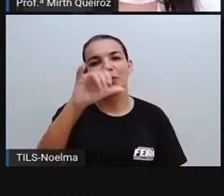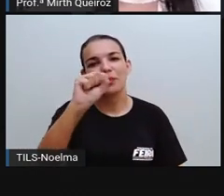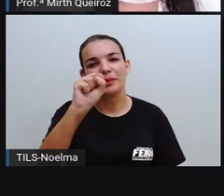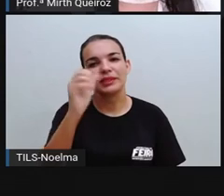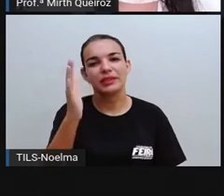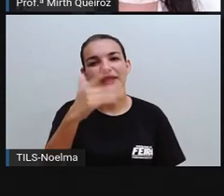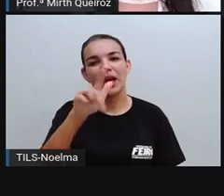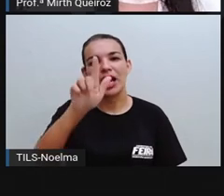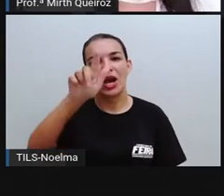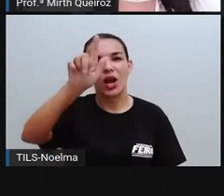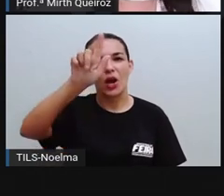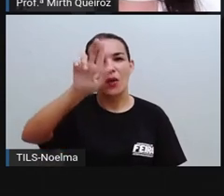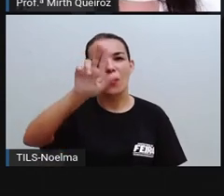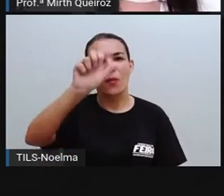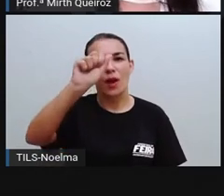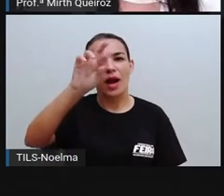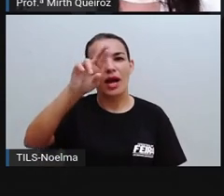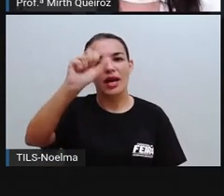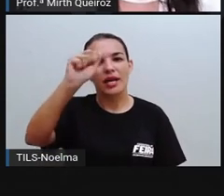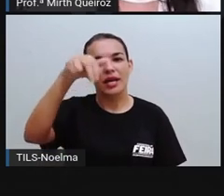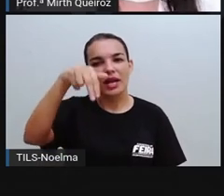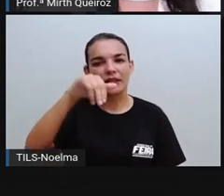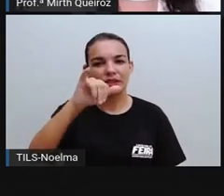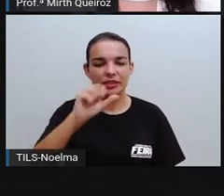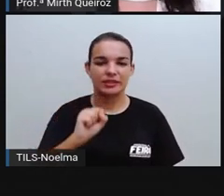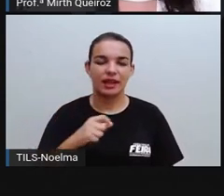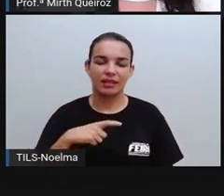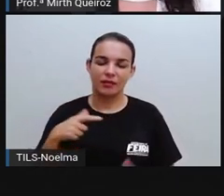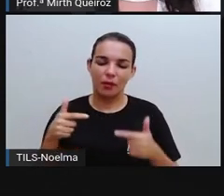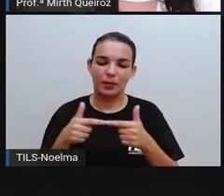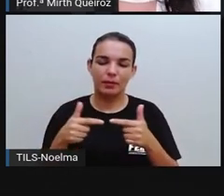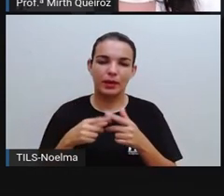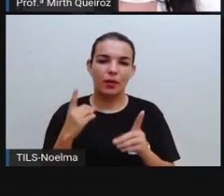portugueses travaram aí o primeiro contato.